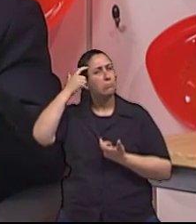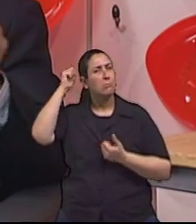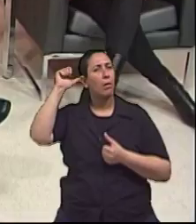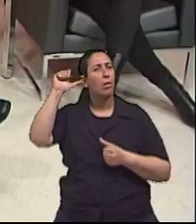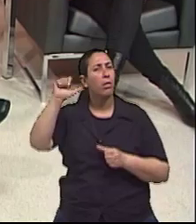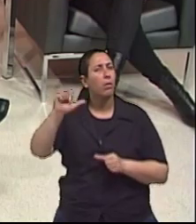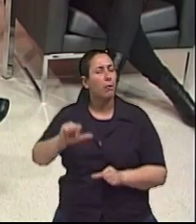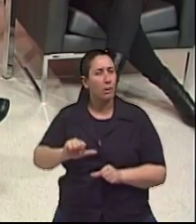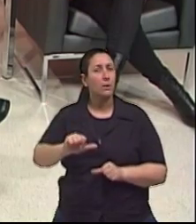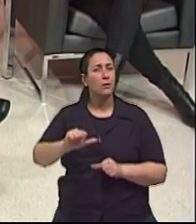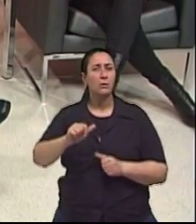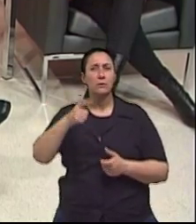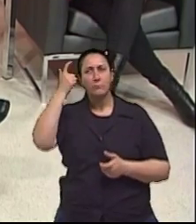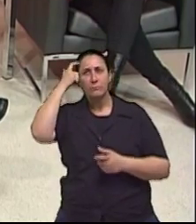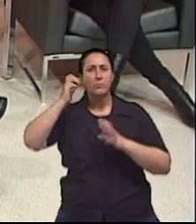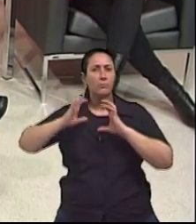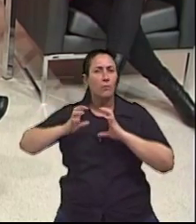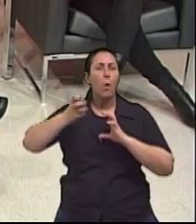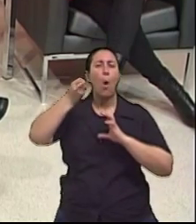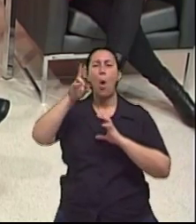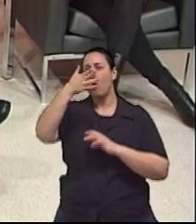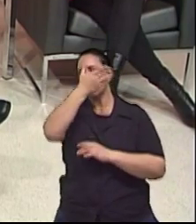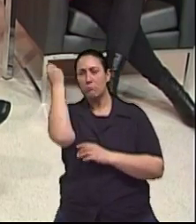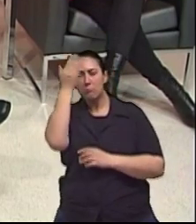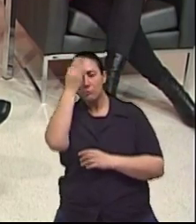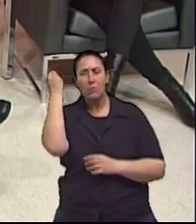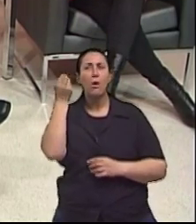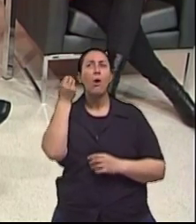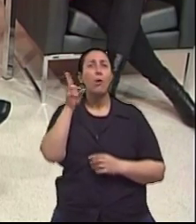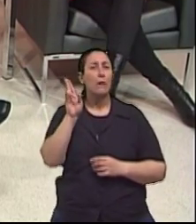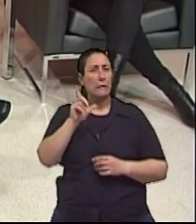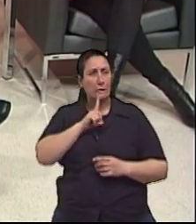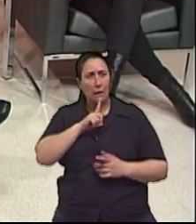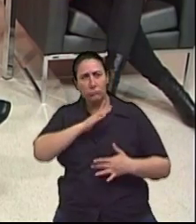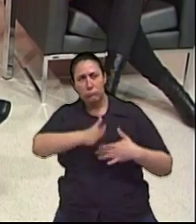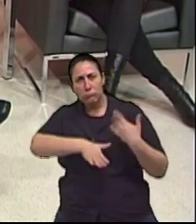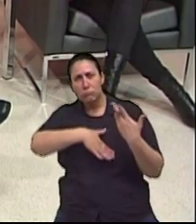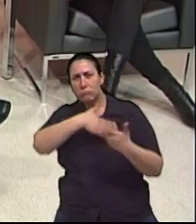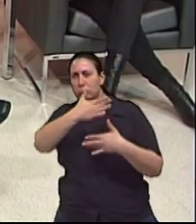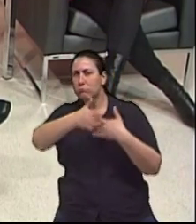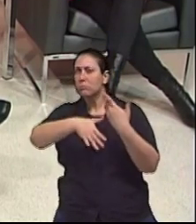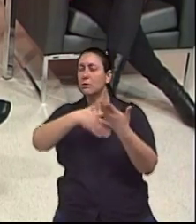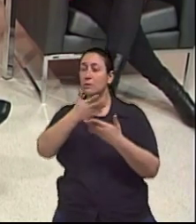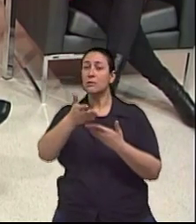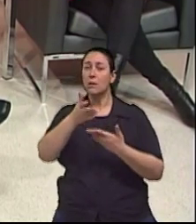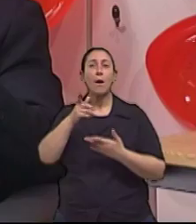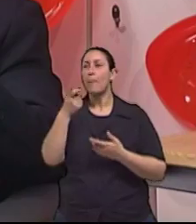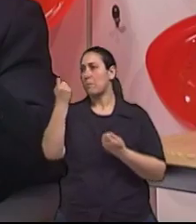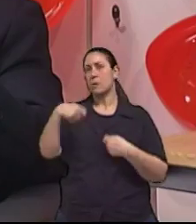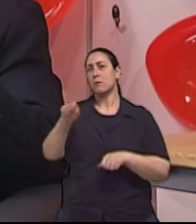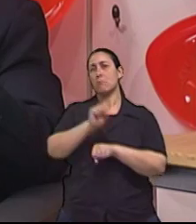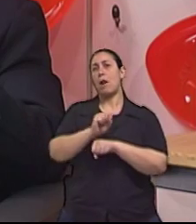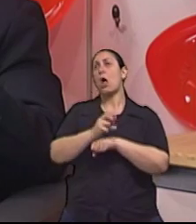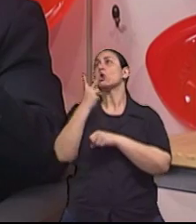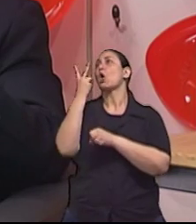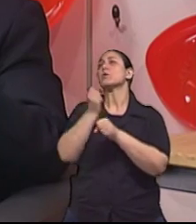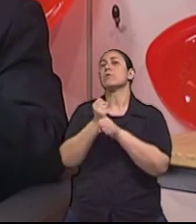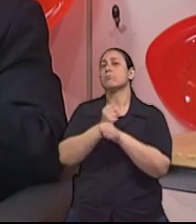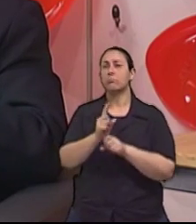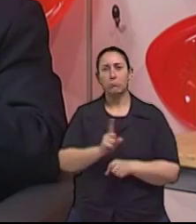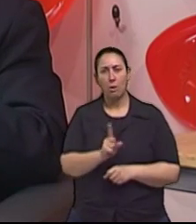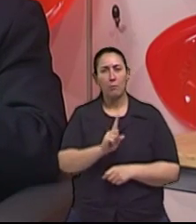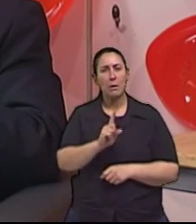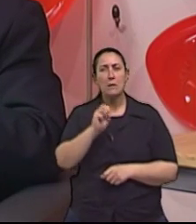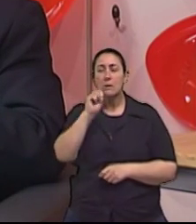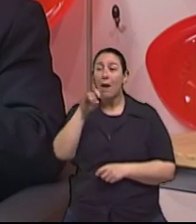microvascular da demência vascular ou demência de Alzheimer, há um quadro progressivo. Mas a pessoa pode, mas eu não preciso esperar dois anos para ir no médico, Com certeza.